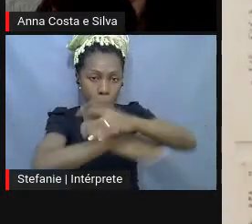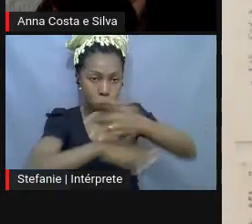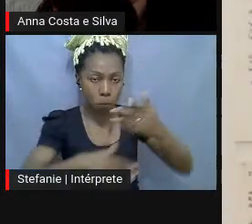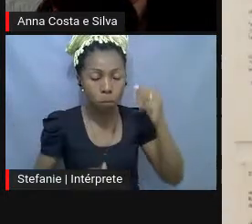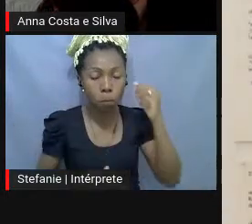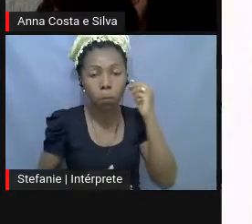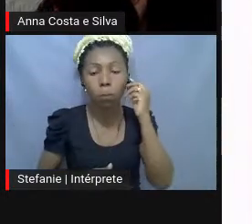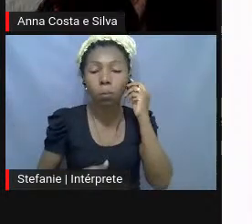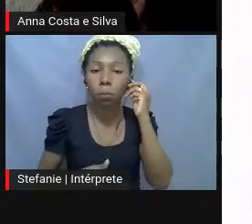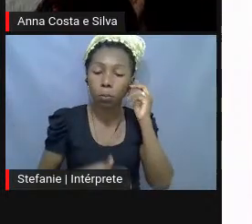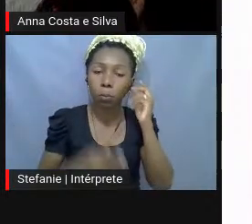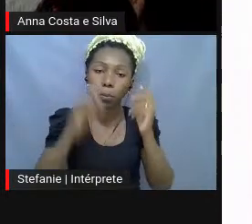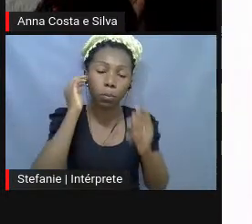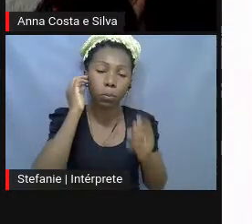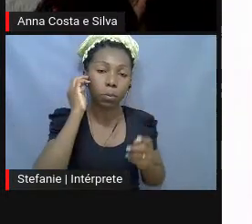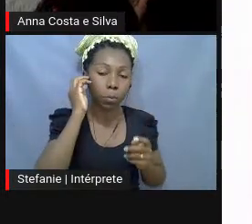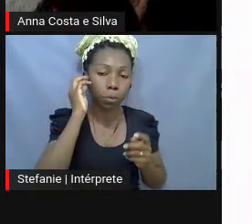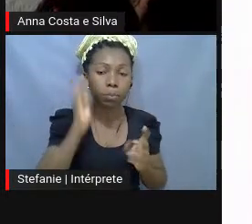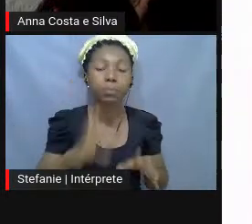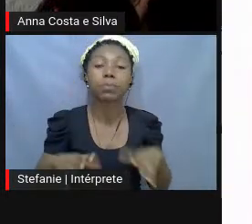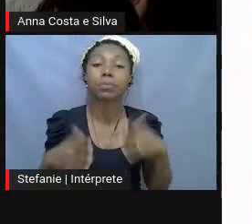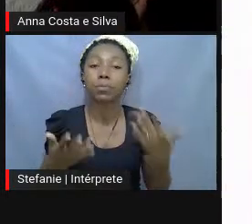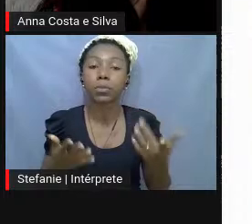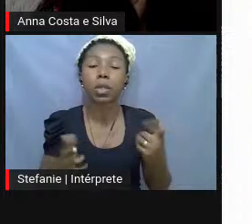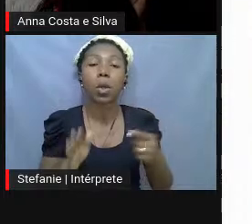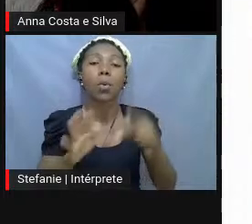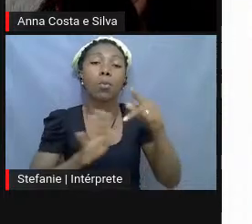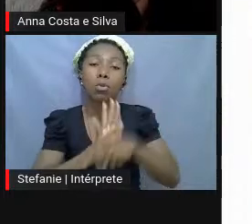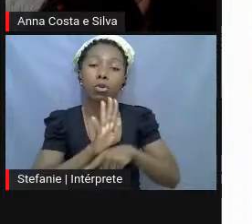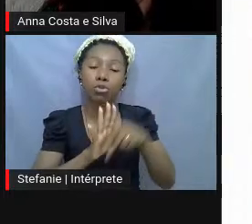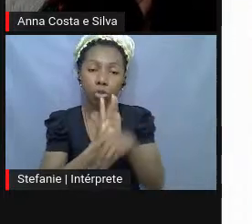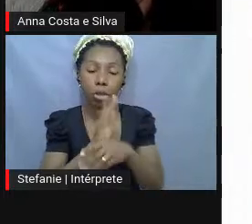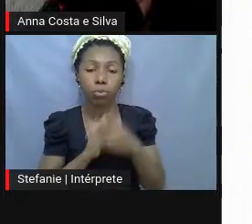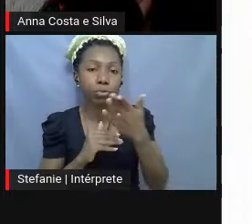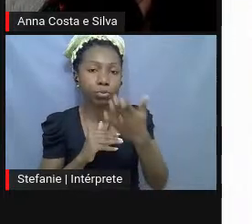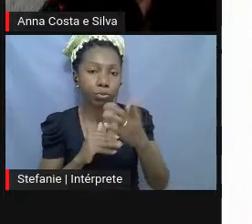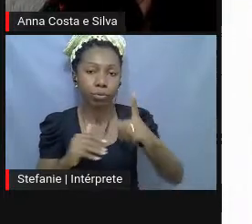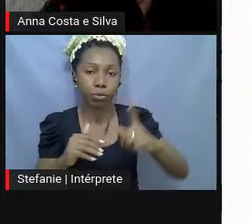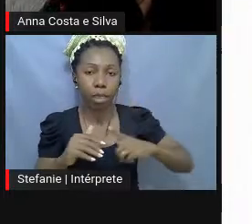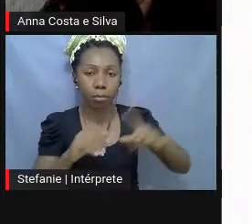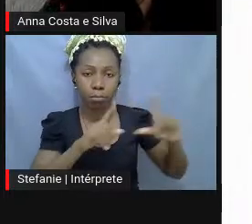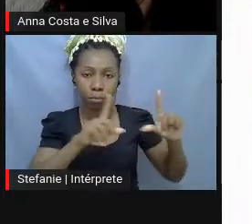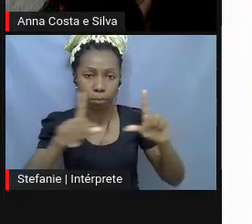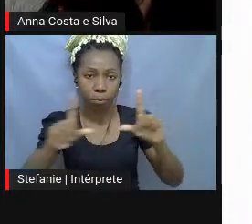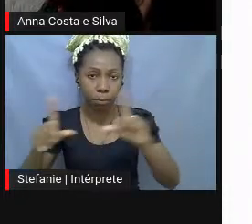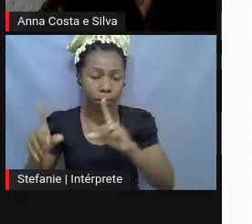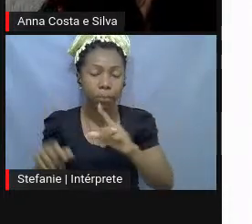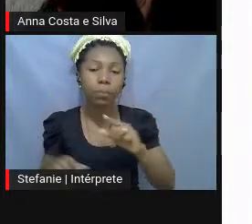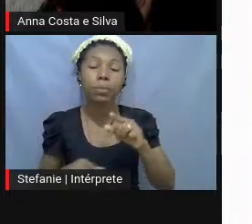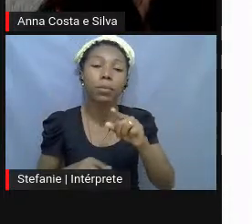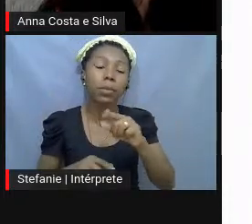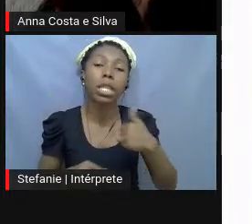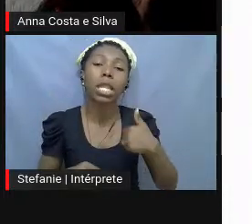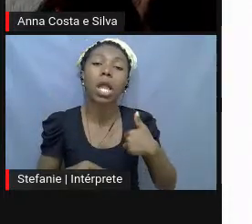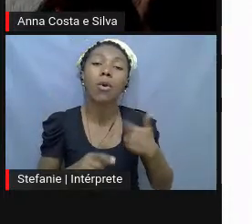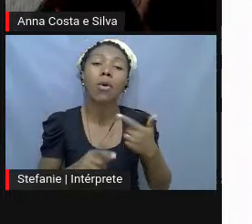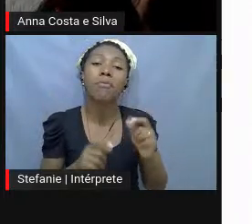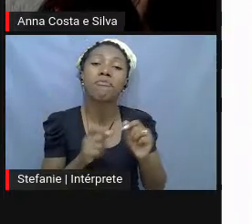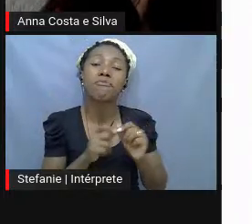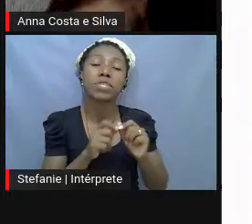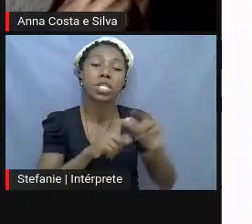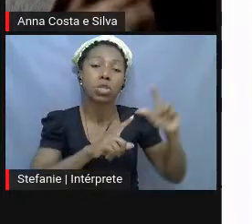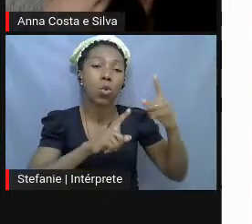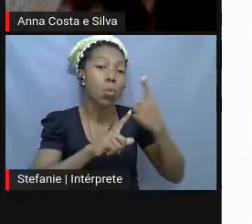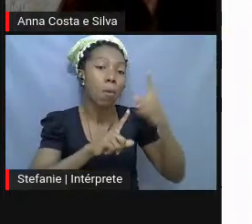A gente vai ver... Eu apresento esse projeto como uma instalação. É... Esse... Eu fiz uma... Eu fazia uma foto por